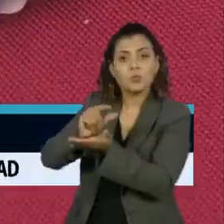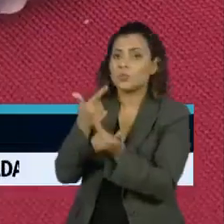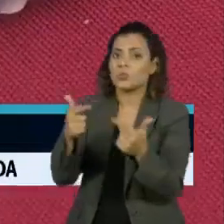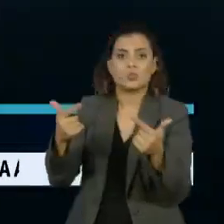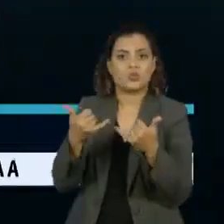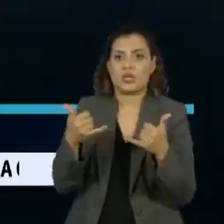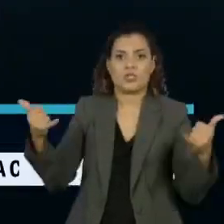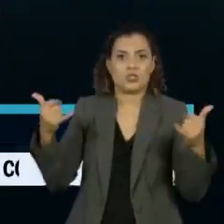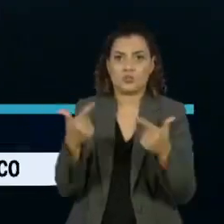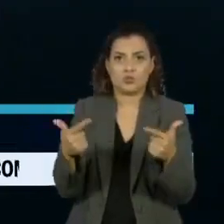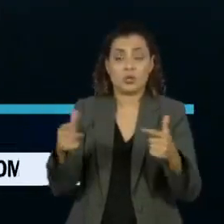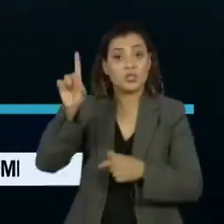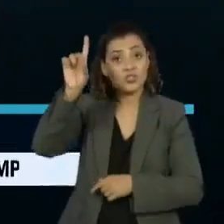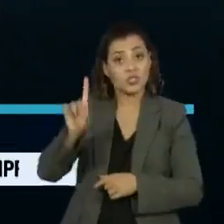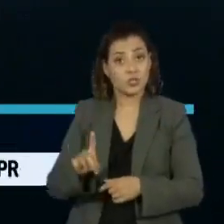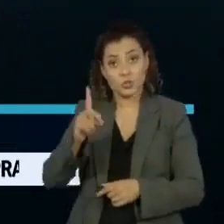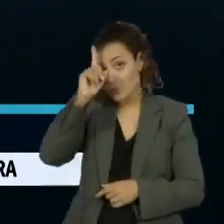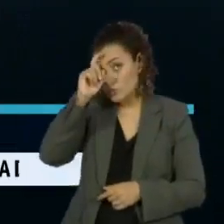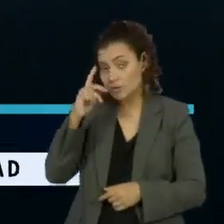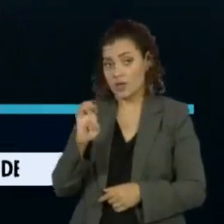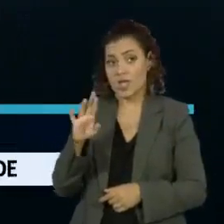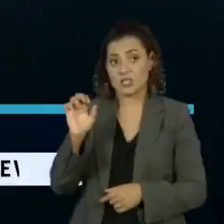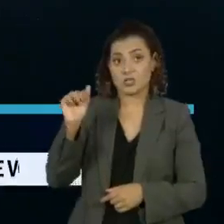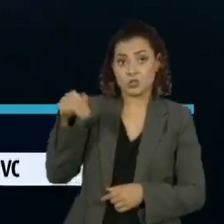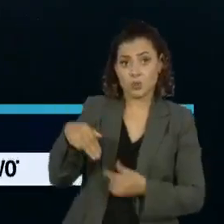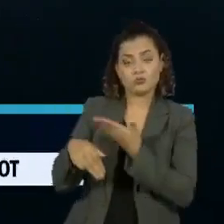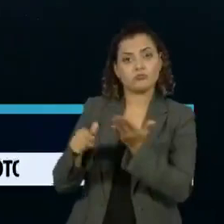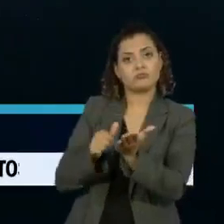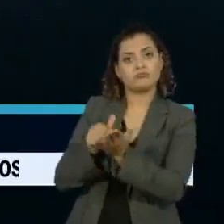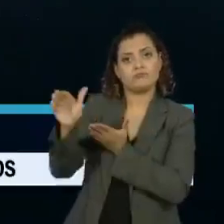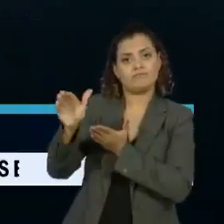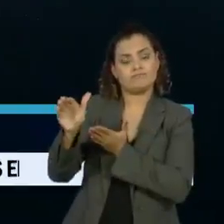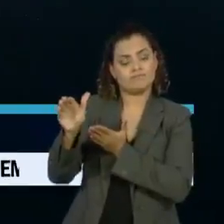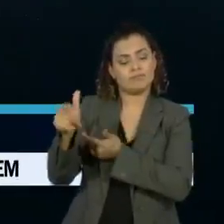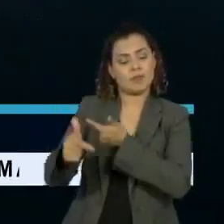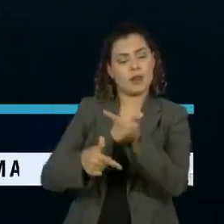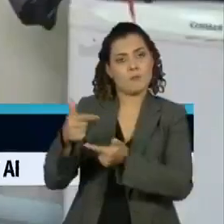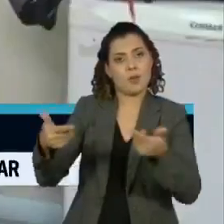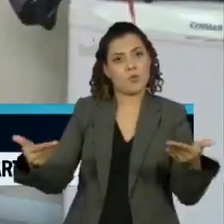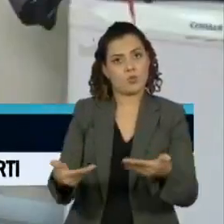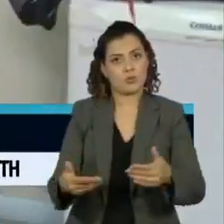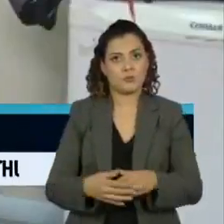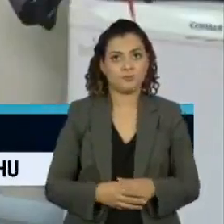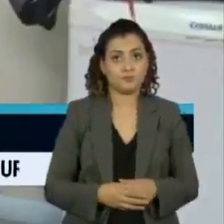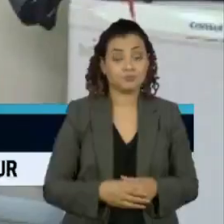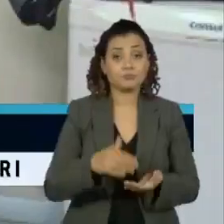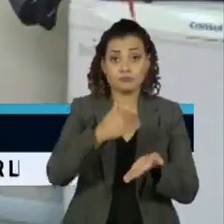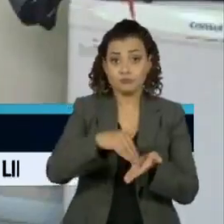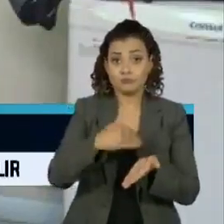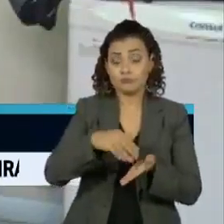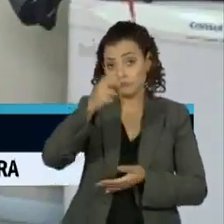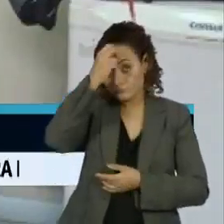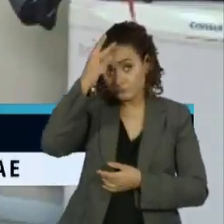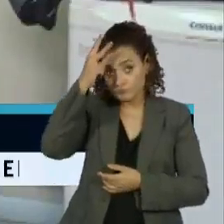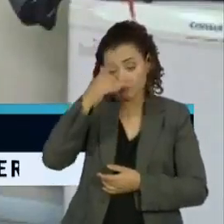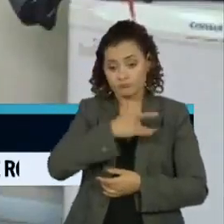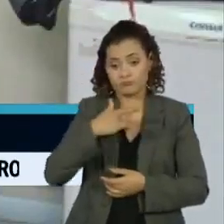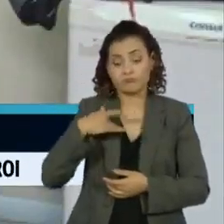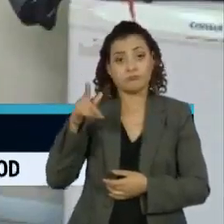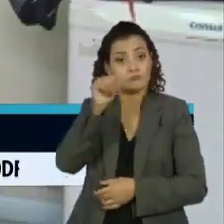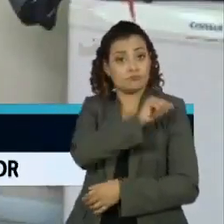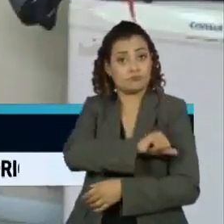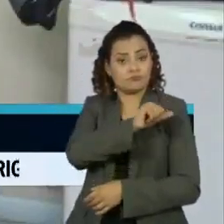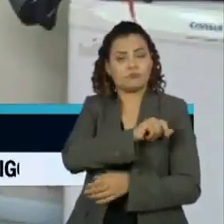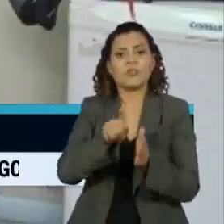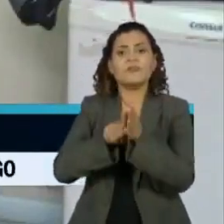tinha gerador. O diretor do hospital, Edson Joaquim, foi exonerado do cargo hoje e a Secretaria Municipal de Saúde do